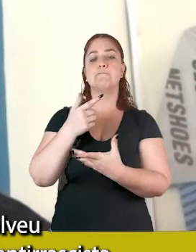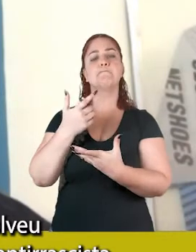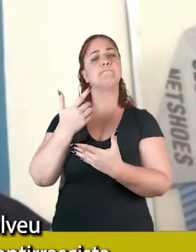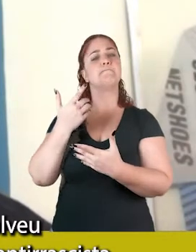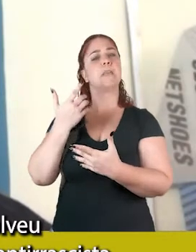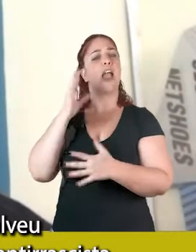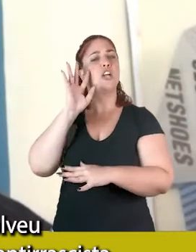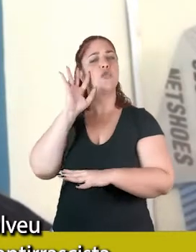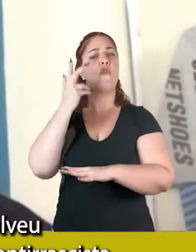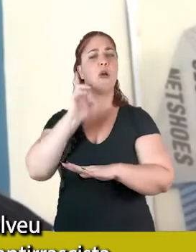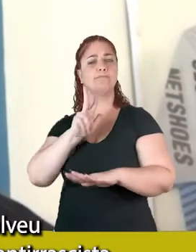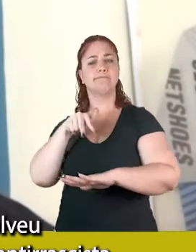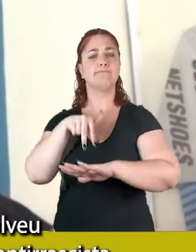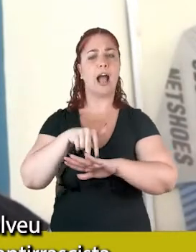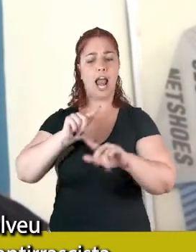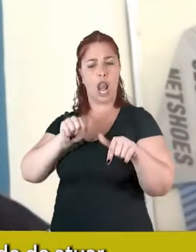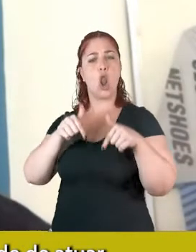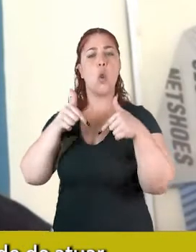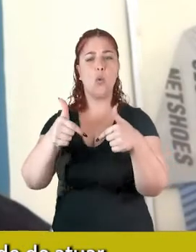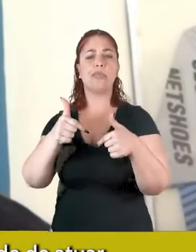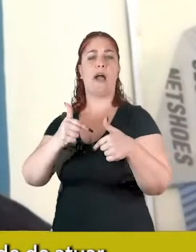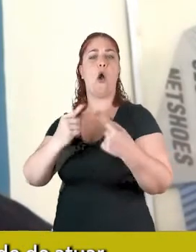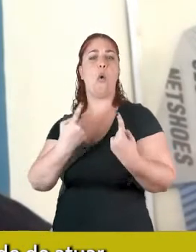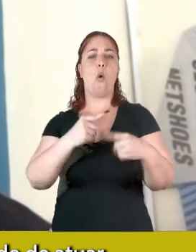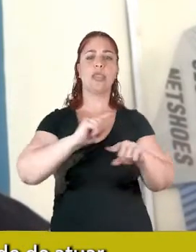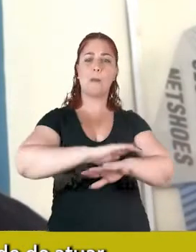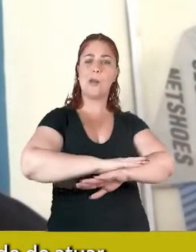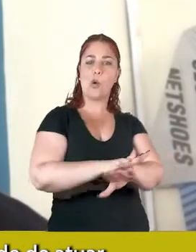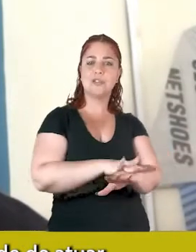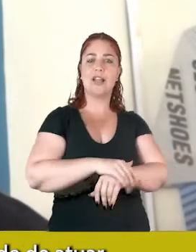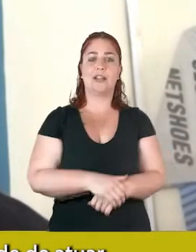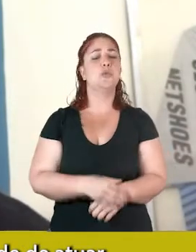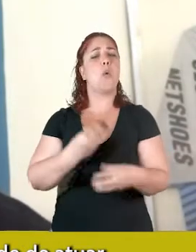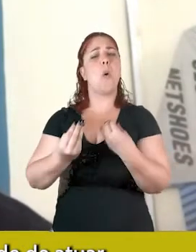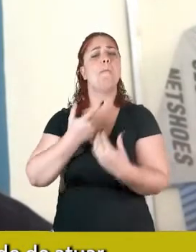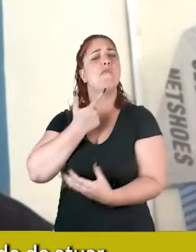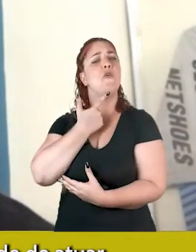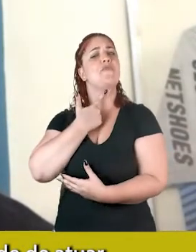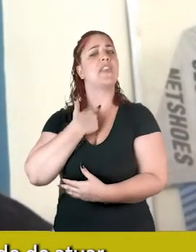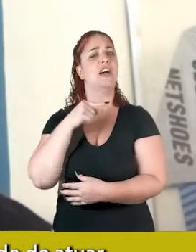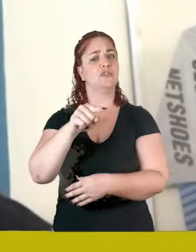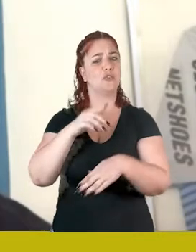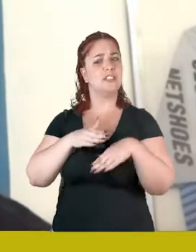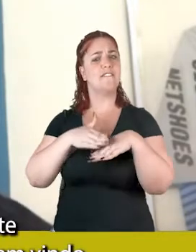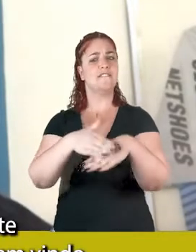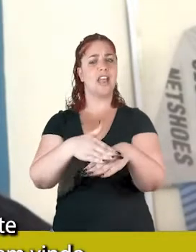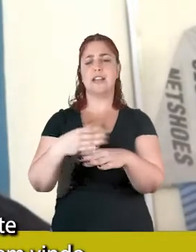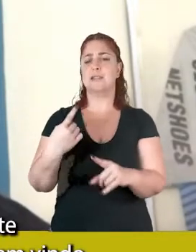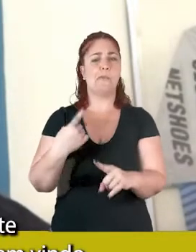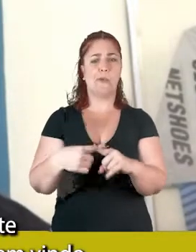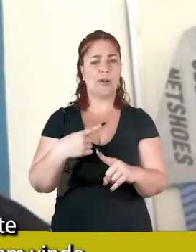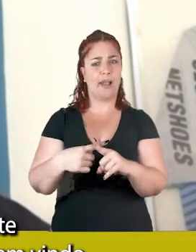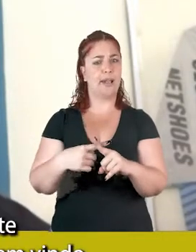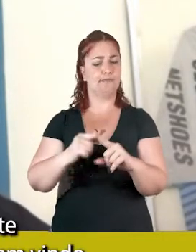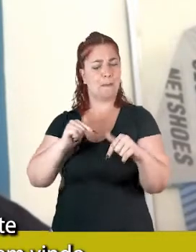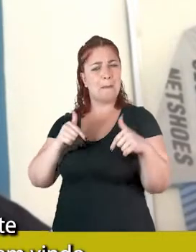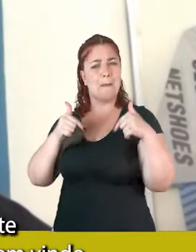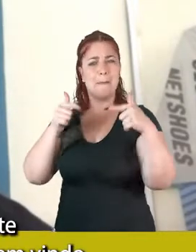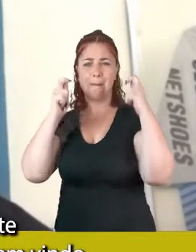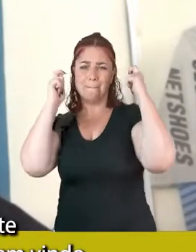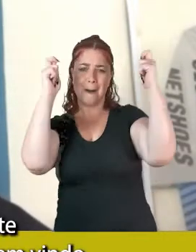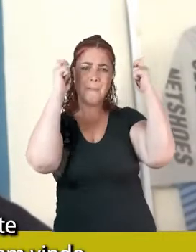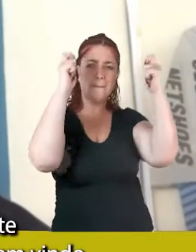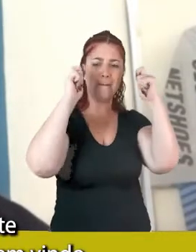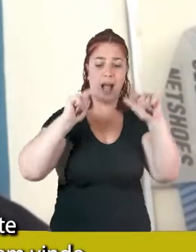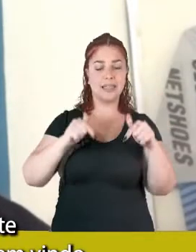posicionar nessa luta antirracista, como que surgiu essa vontade de atuar mais ativamente na